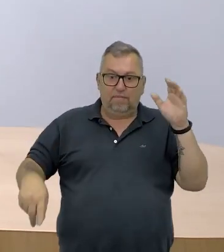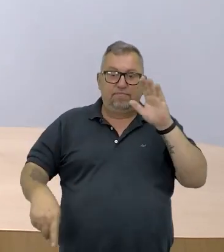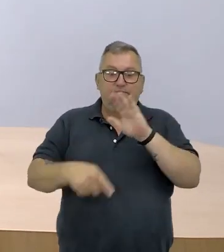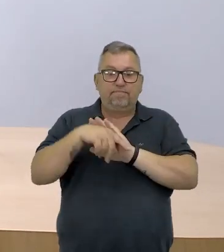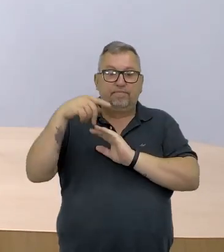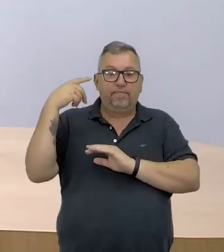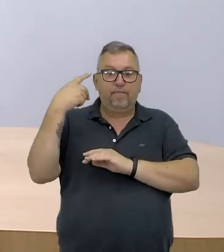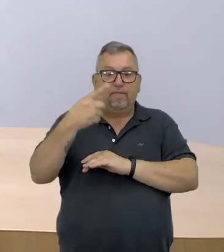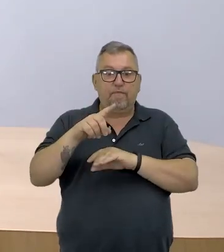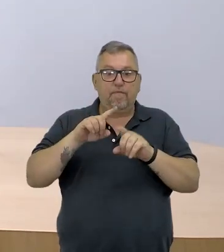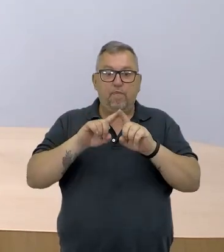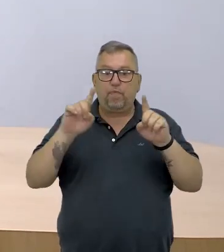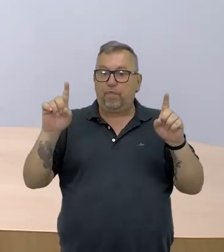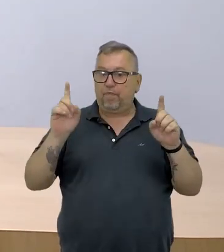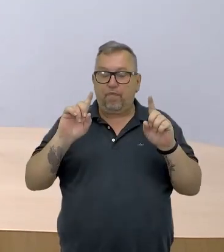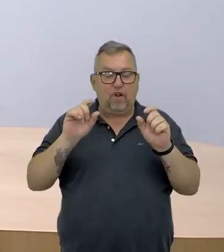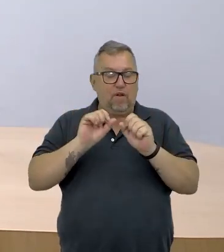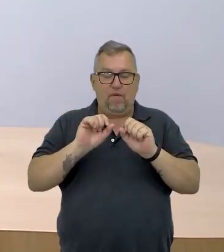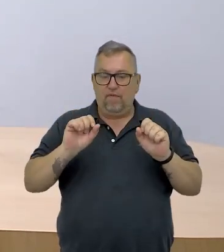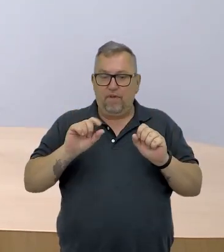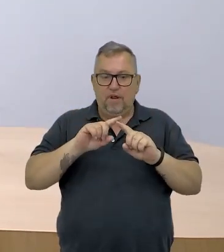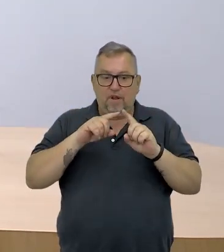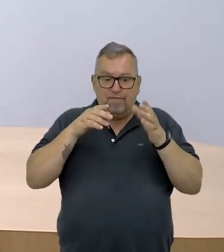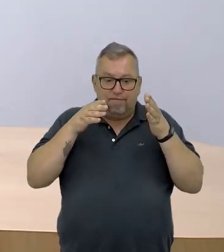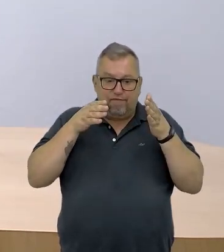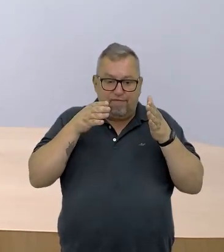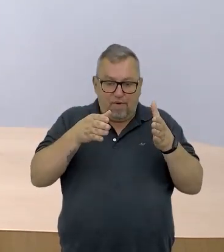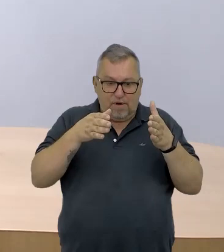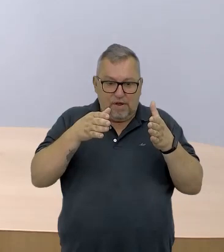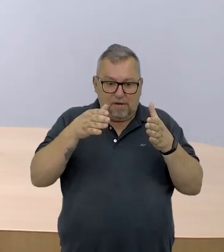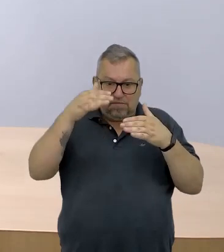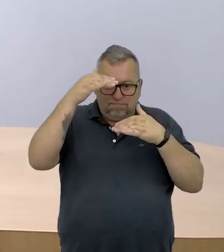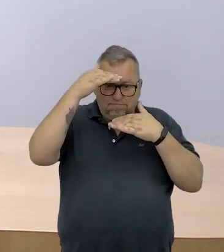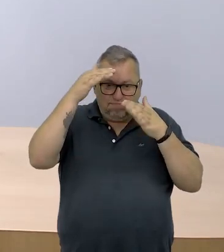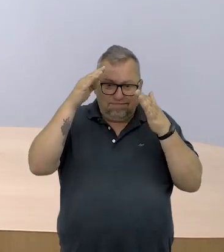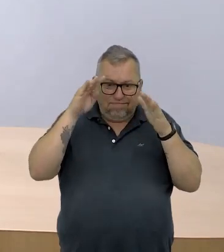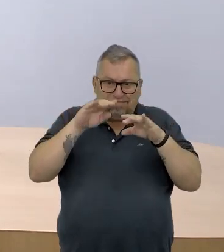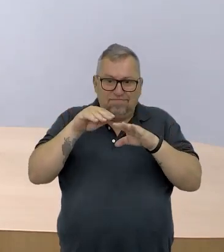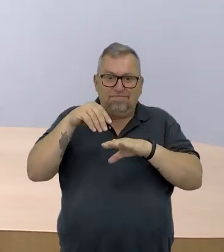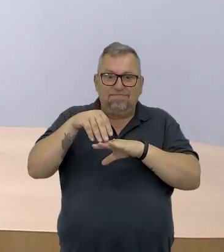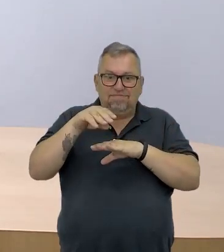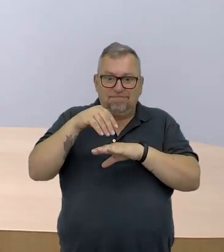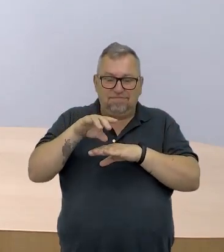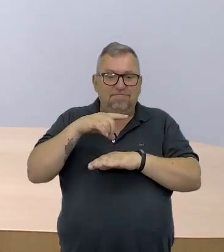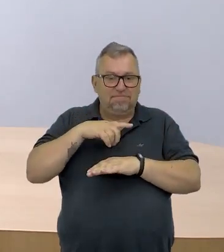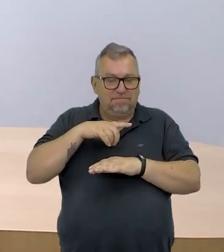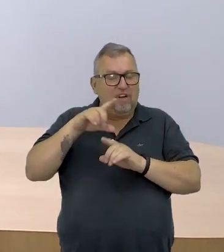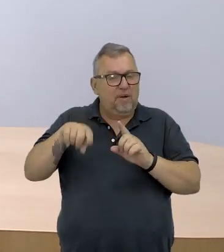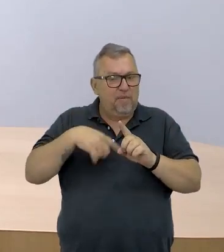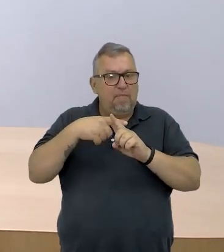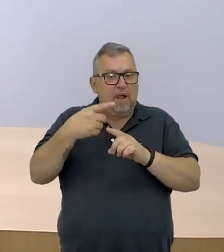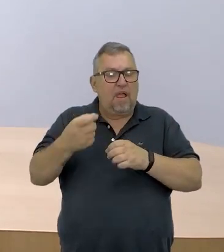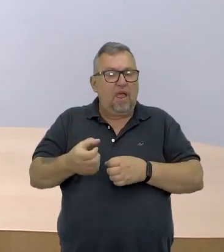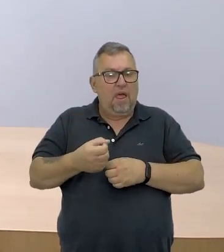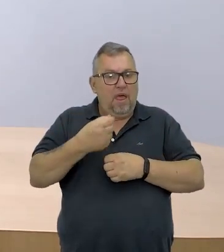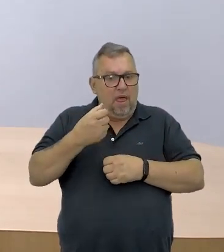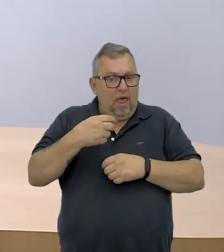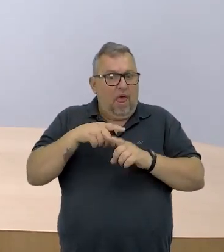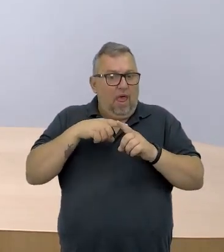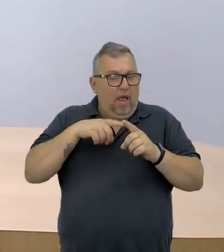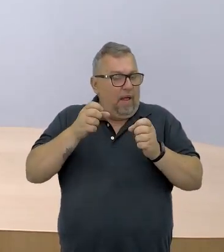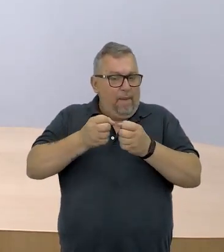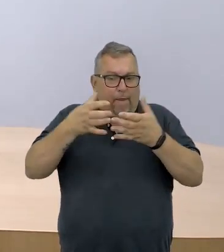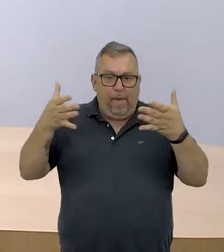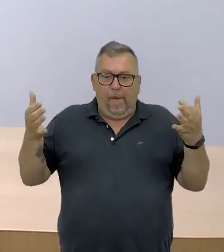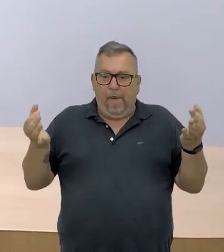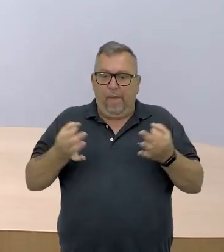tá bom? Então não fiquem presos às dicas que nós estamos dando. Eu tenho certeza que vocês são brilhantes, como